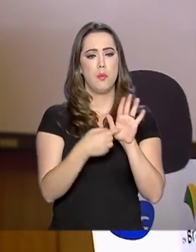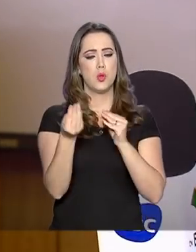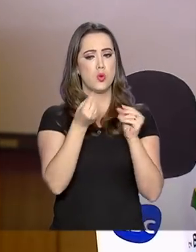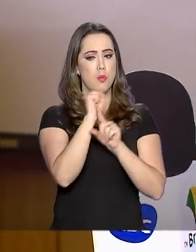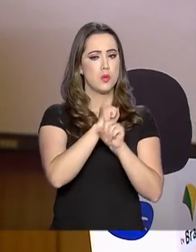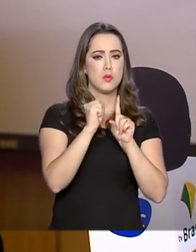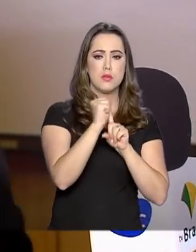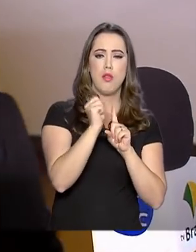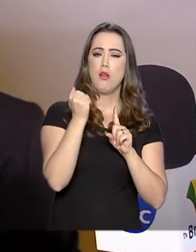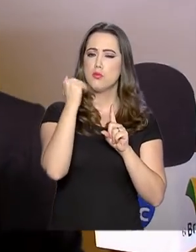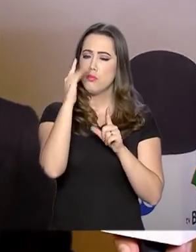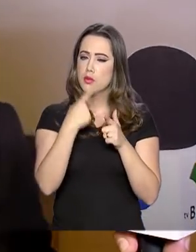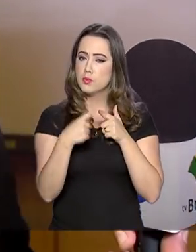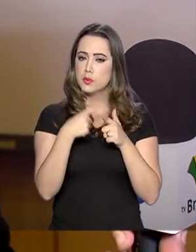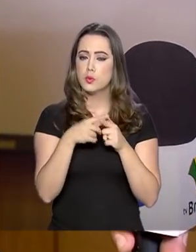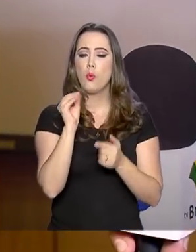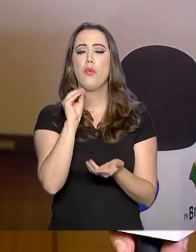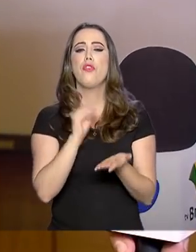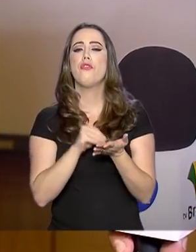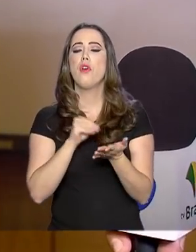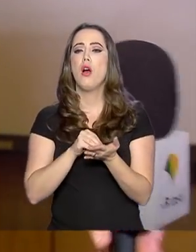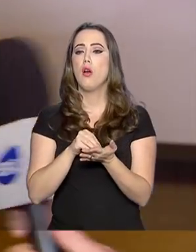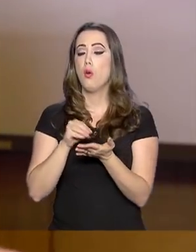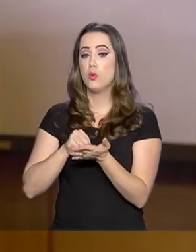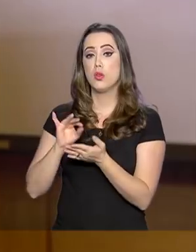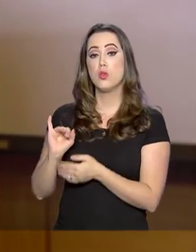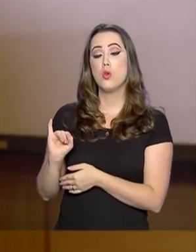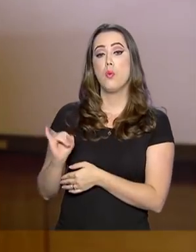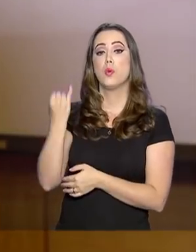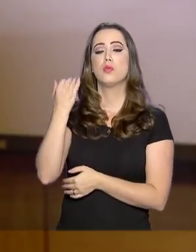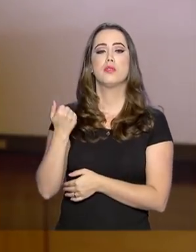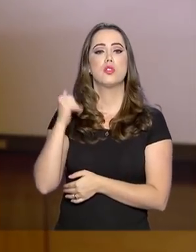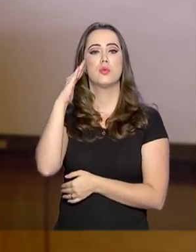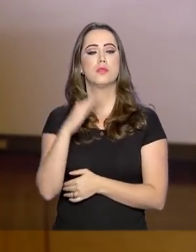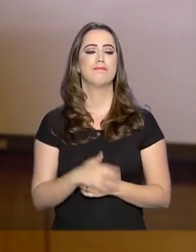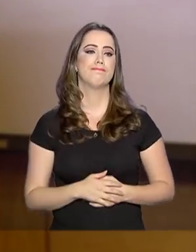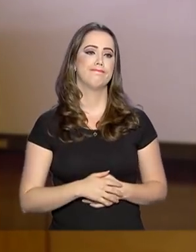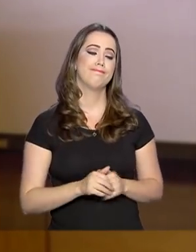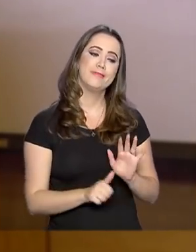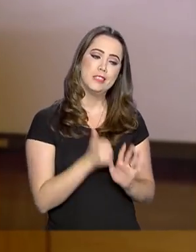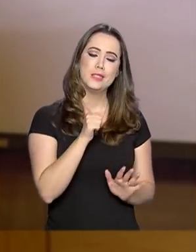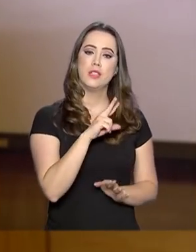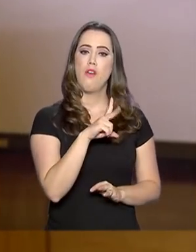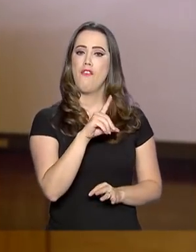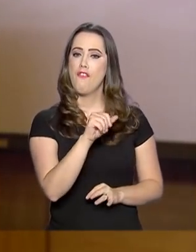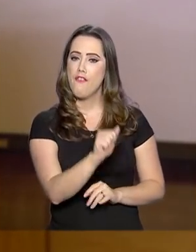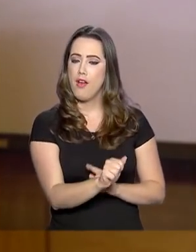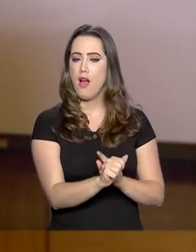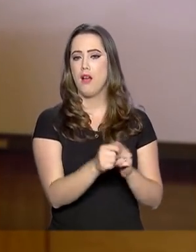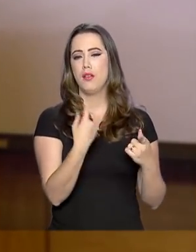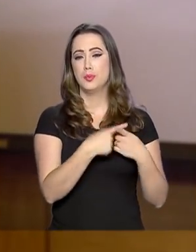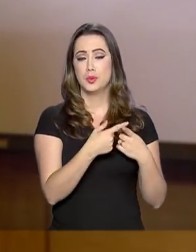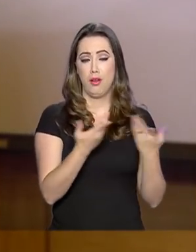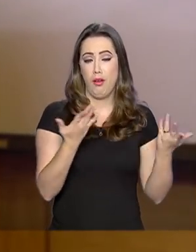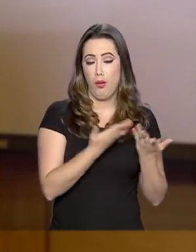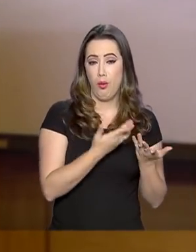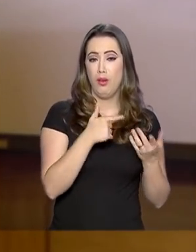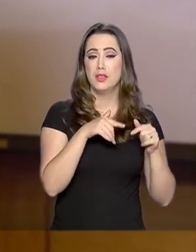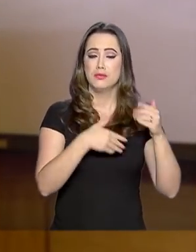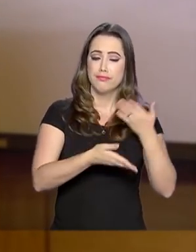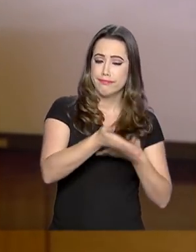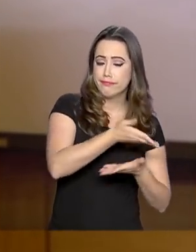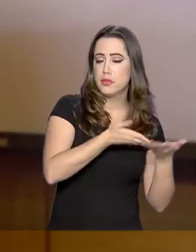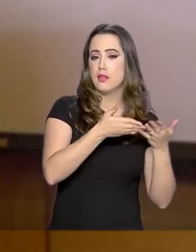O que falta para que o jovem tenha mais oportunidades no mercado de trabalho? Primeiro, faltam vagas. O mercado ainda está recessivo, o mercado de trabalho não